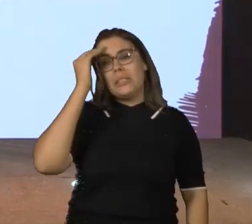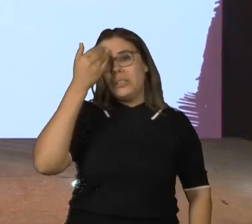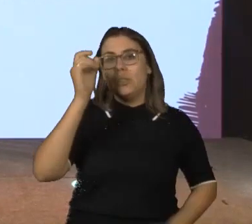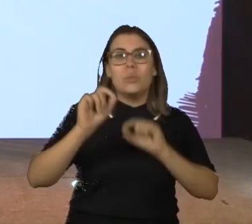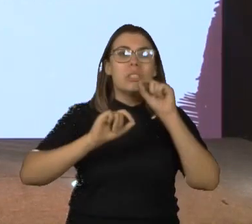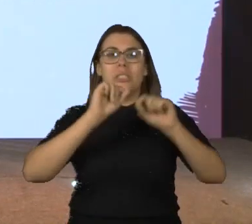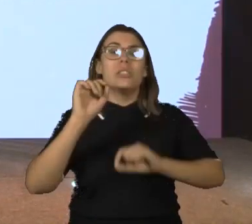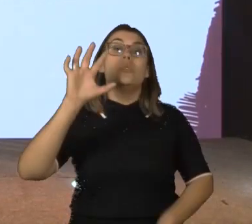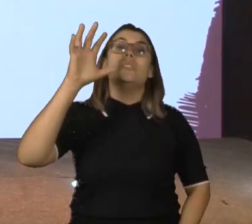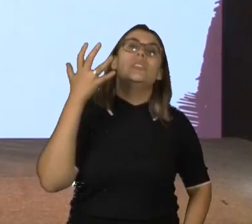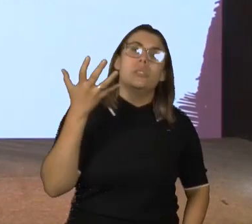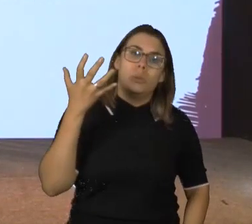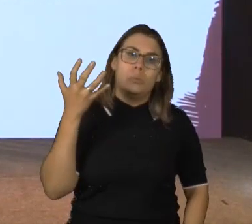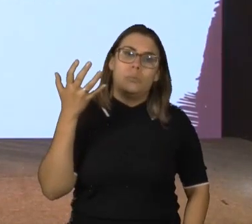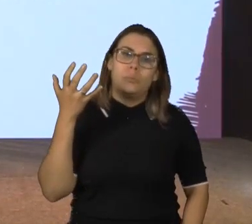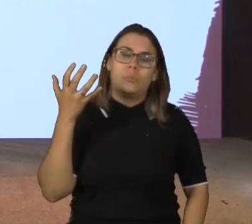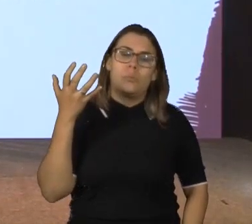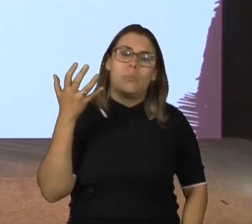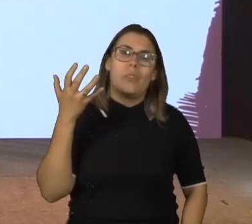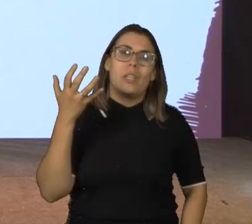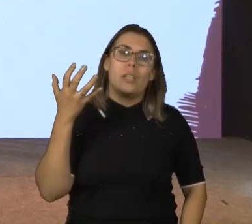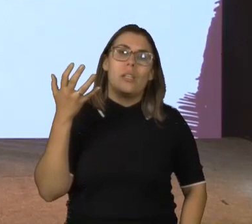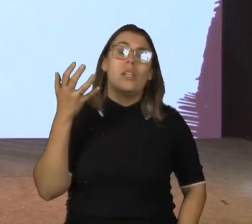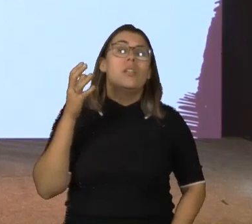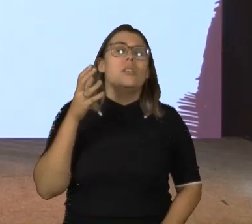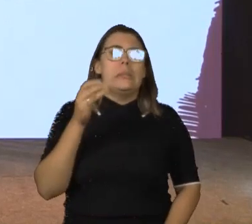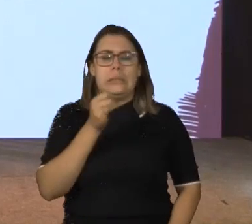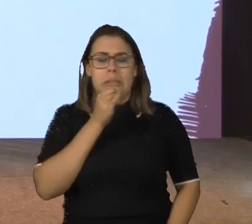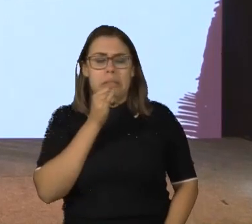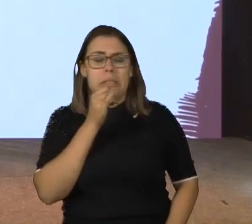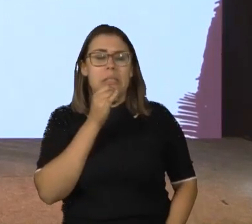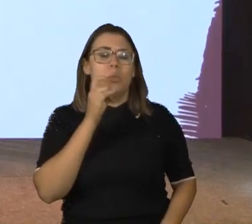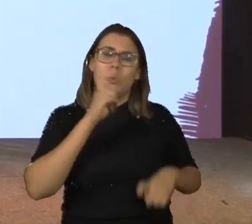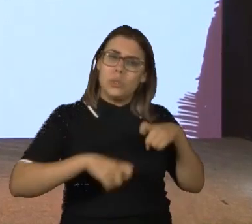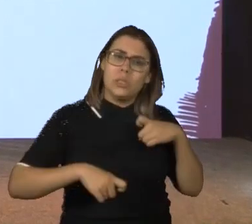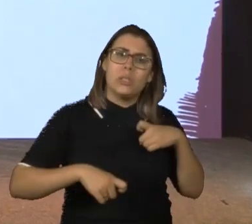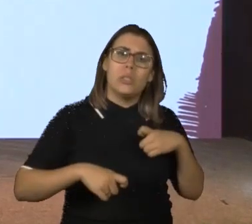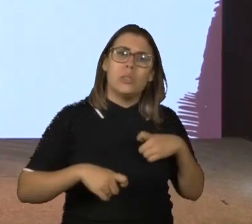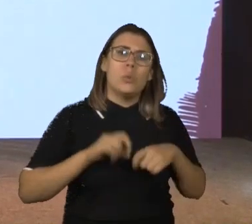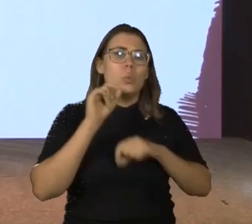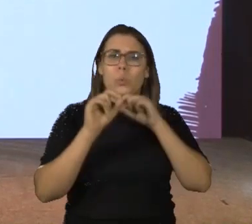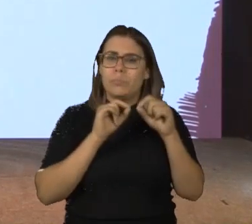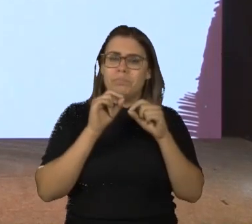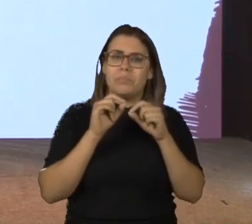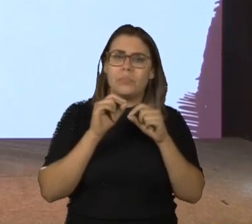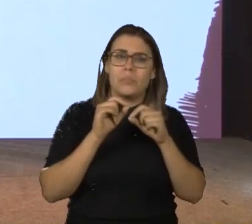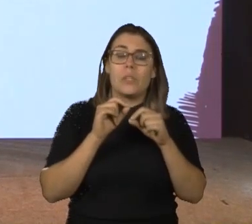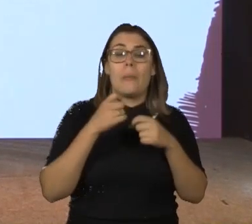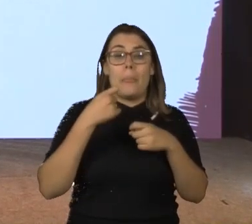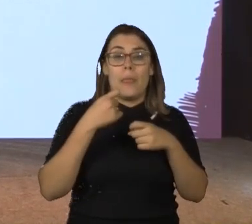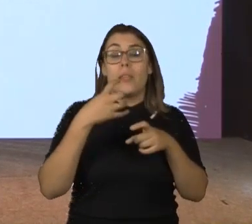acontecendo com ele. E aí aumenta a vulnerabilidade. No campo da sexualidade, favorece o abuso,